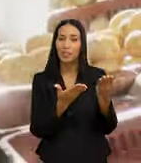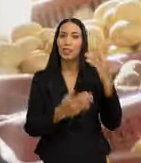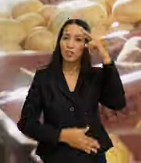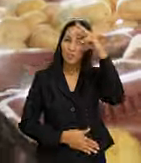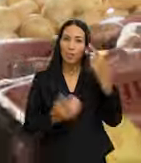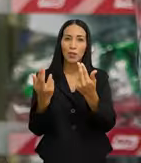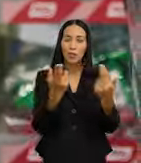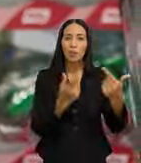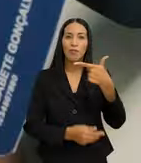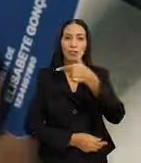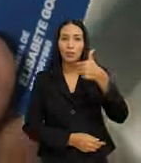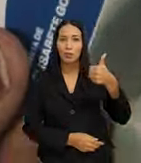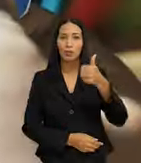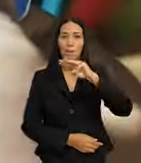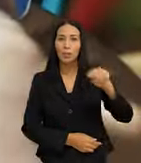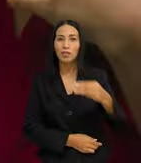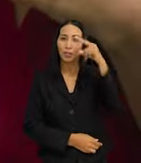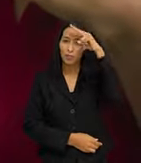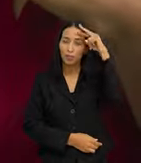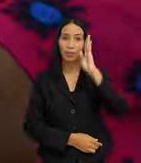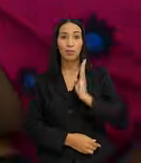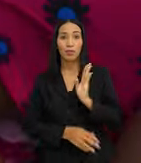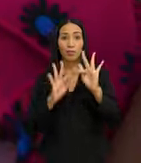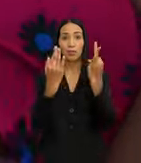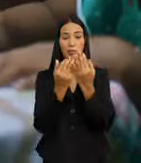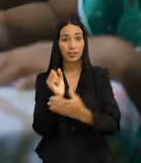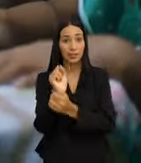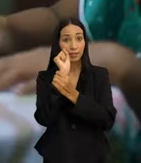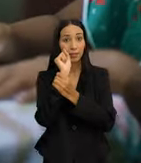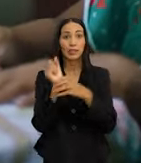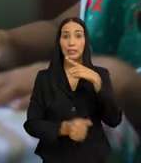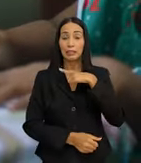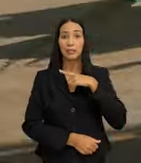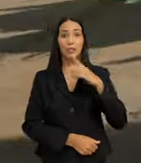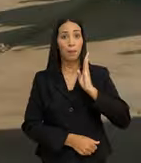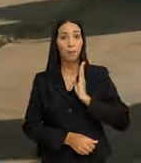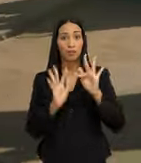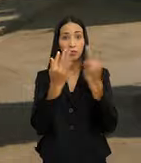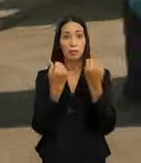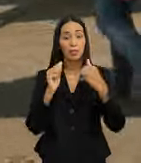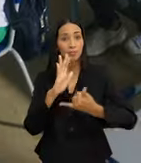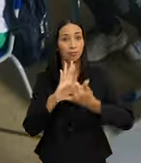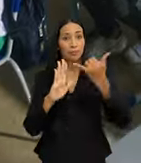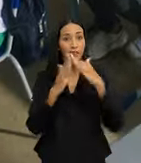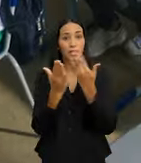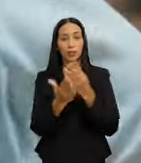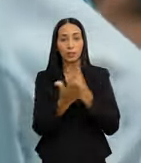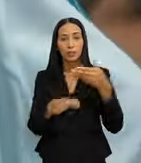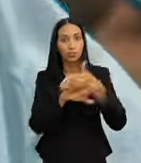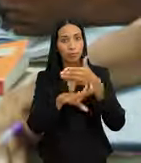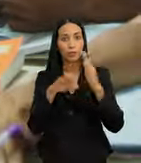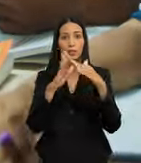Esta é uma das 21 milhões de histórias do Bolsa Família. Para garantir o benefício, mantenha seus filhos matriculados e